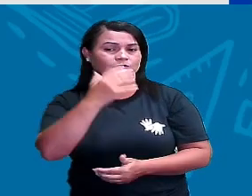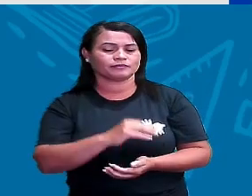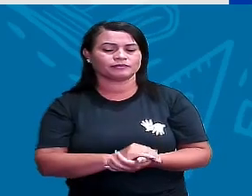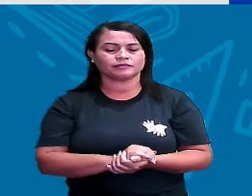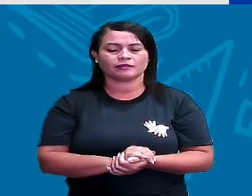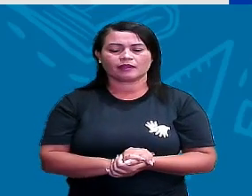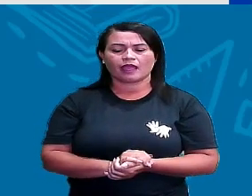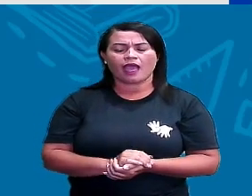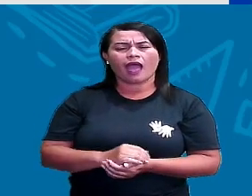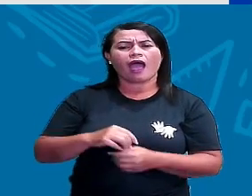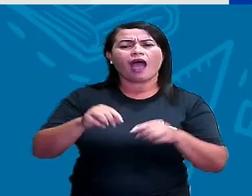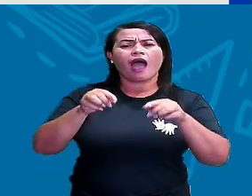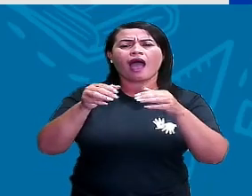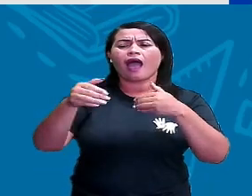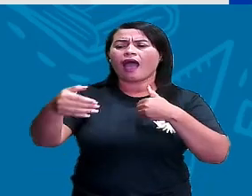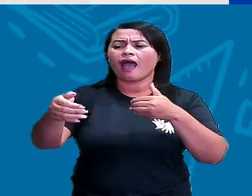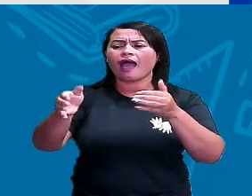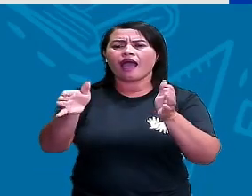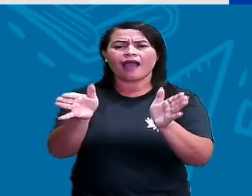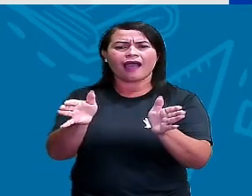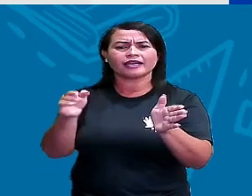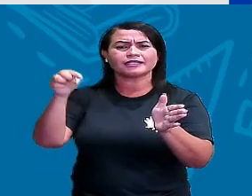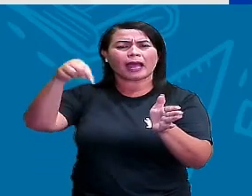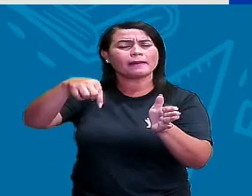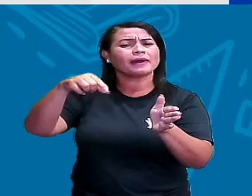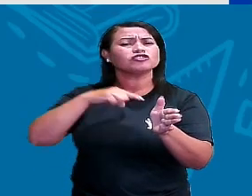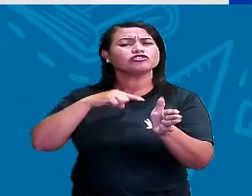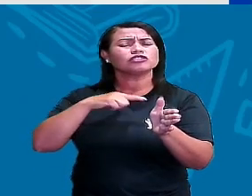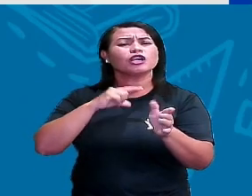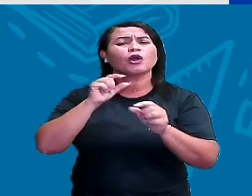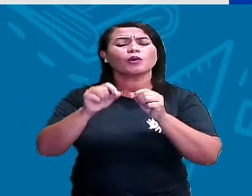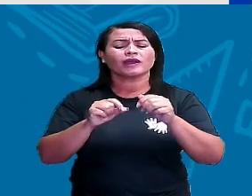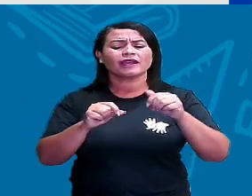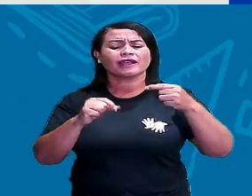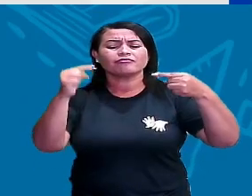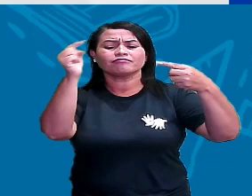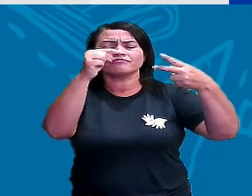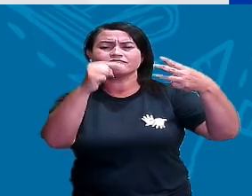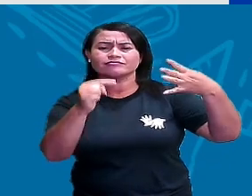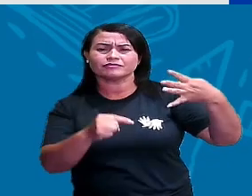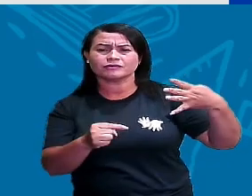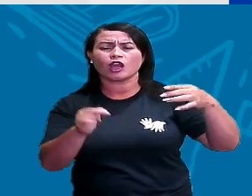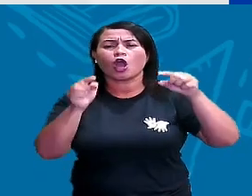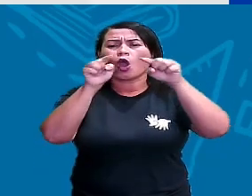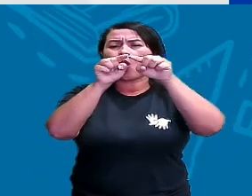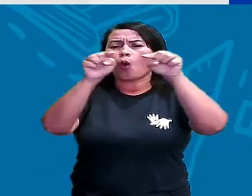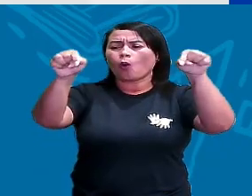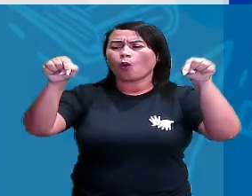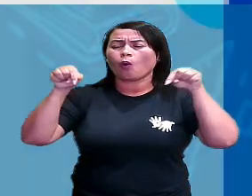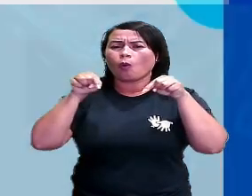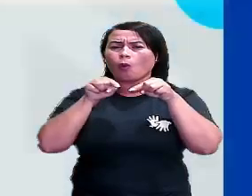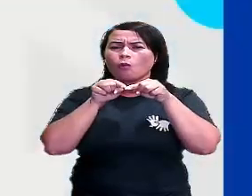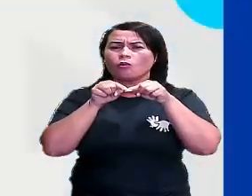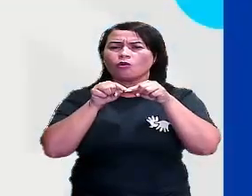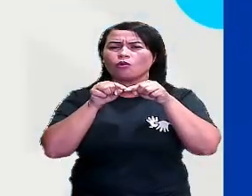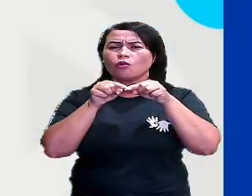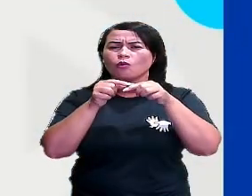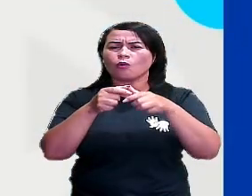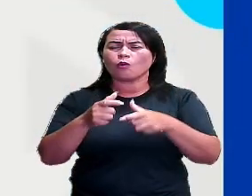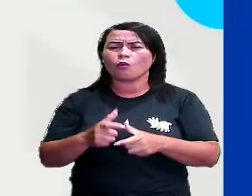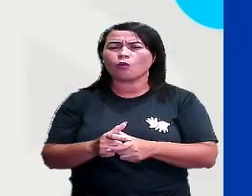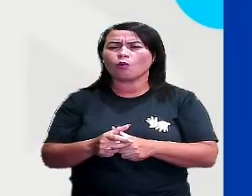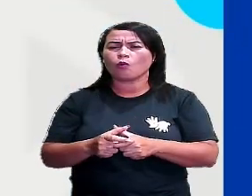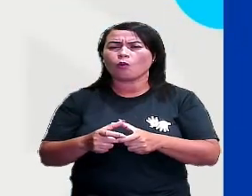caixa abaixo tem o formato de um cubo, cone, paralelepípedo ou cilindro. Pensa aí,